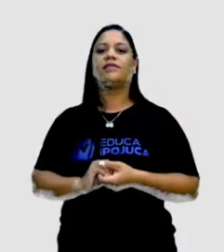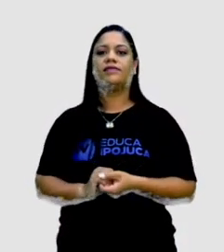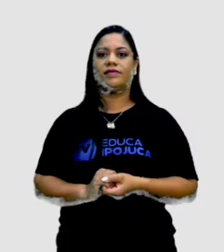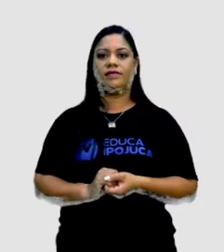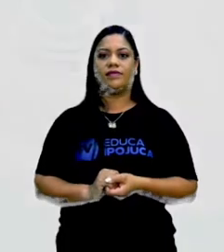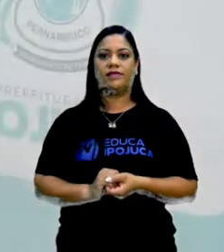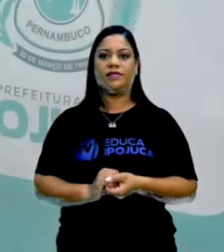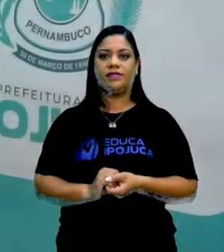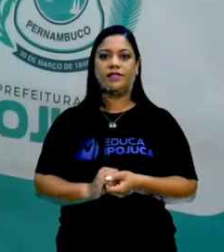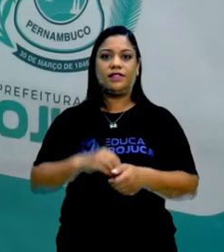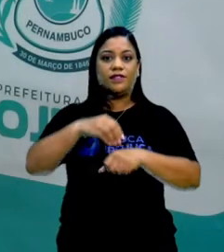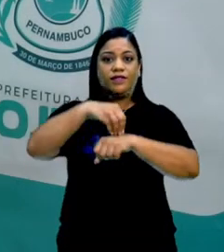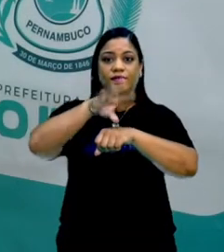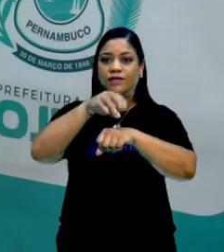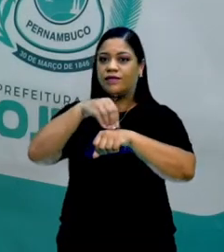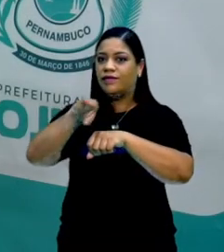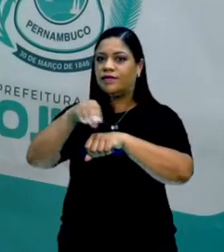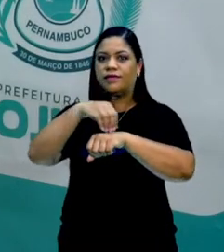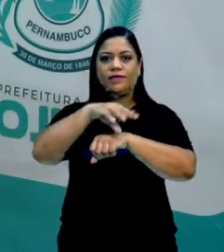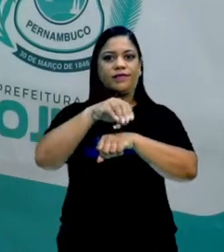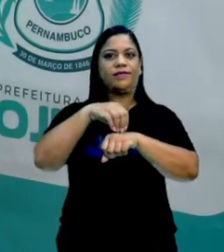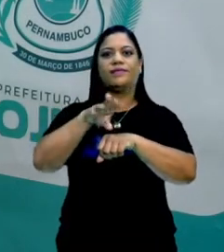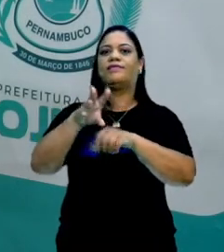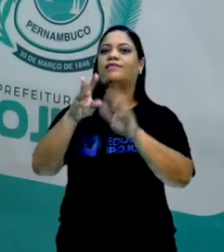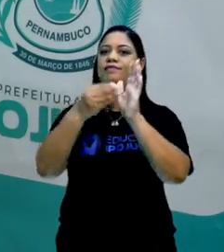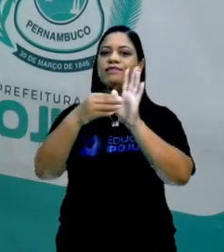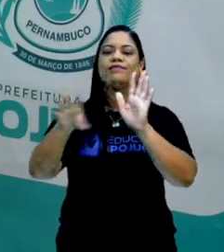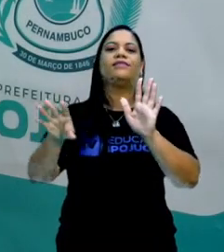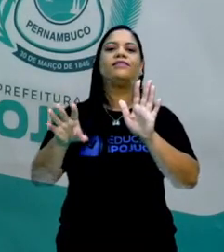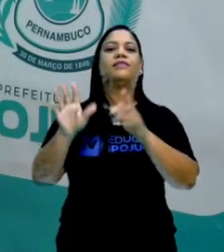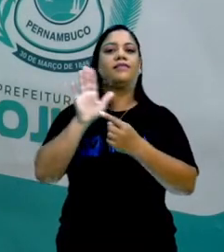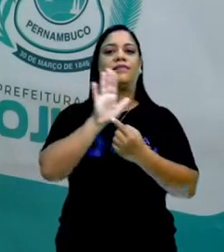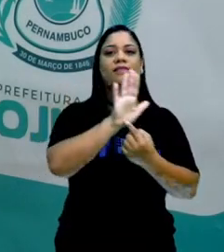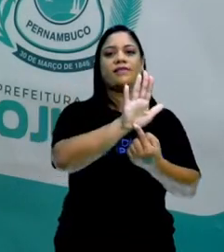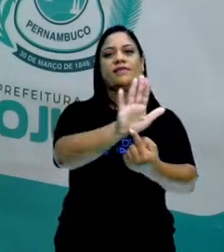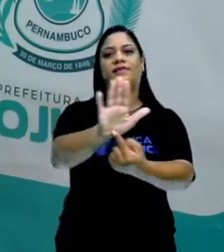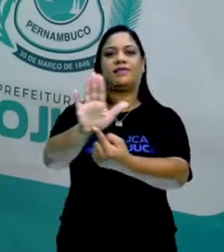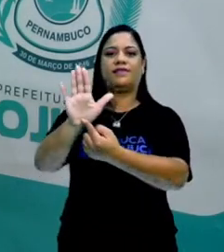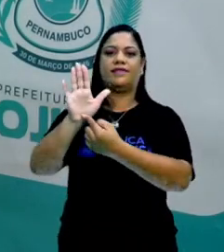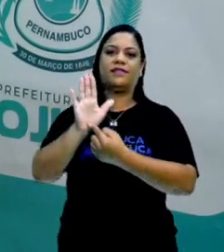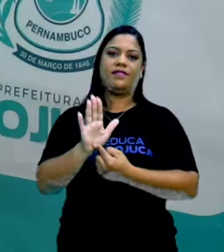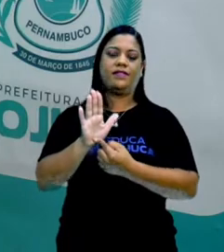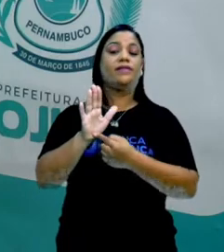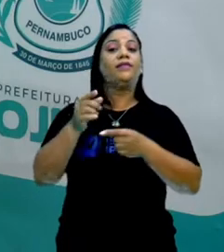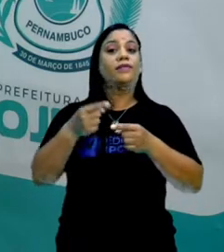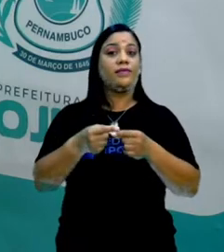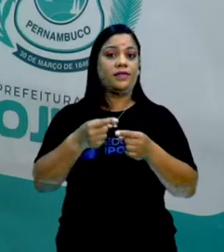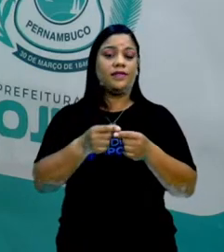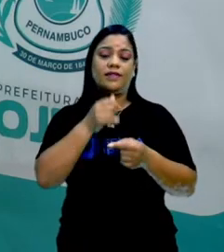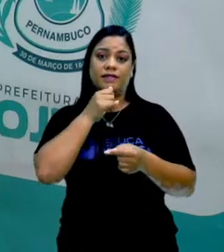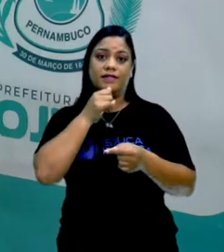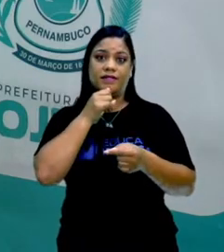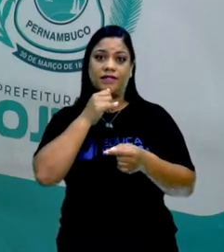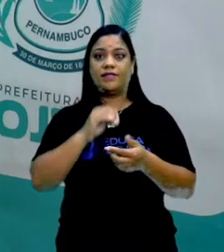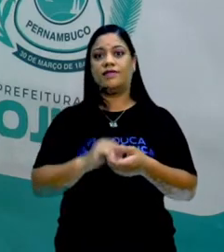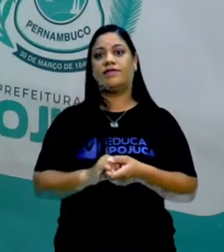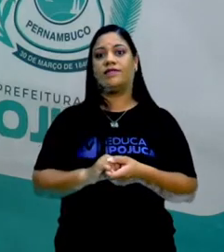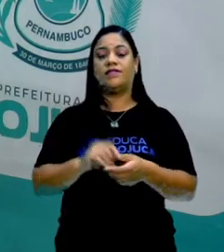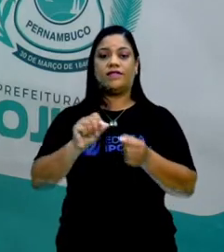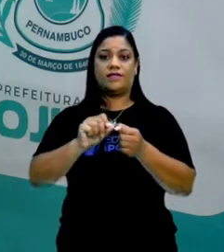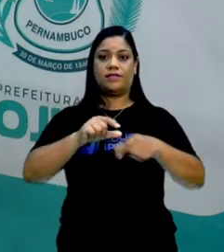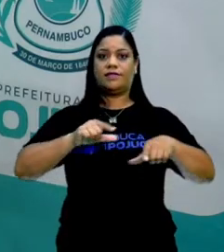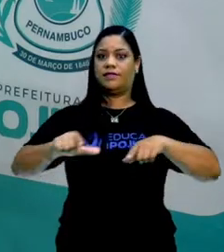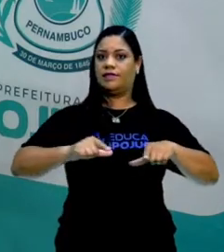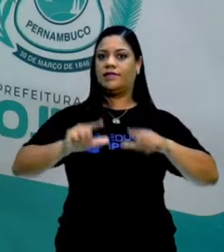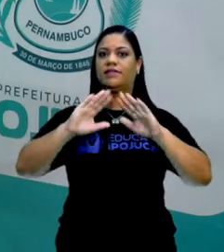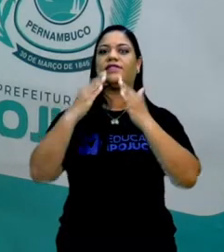compartilhar e eu vou apresentar. Por quê? Por exemplo, você é solicitado para fazer